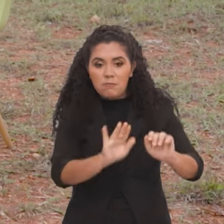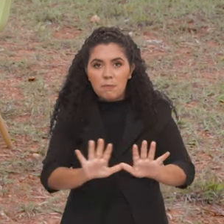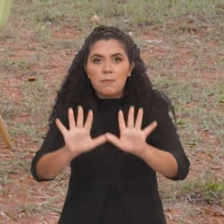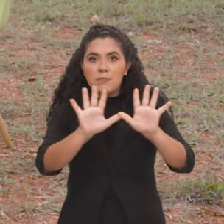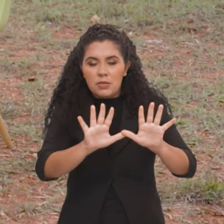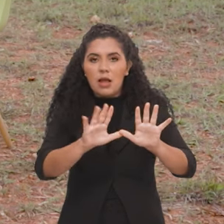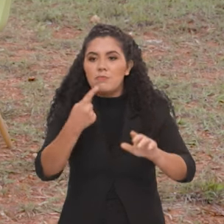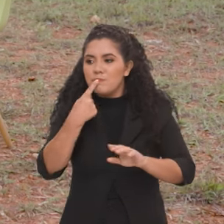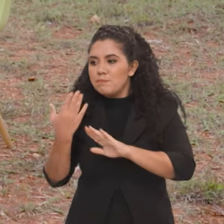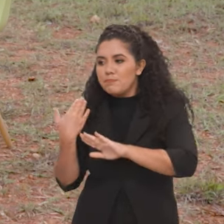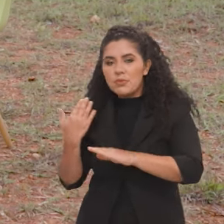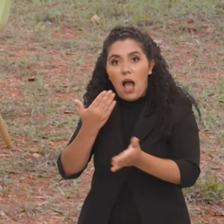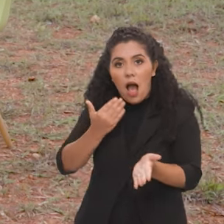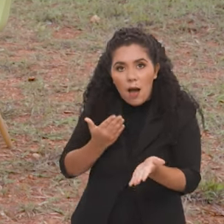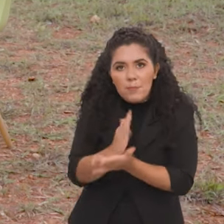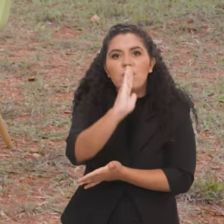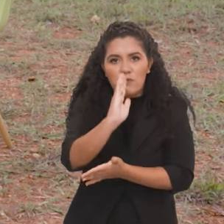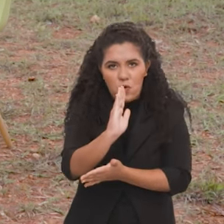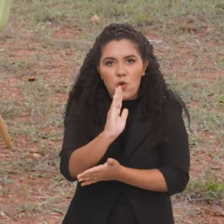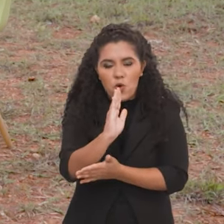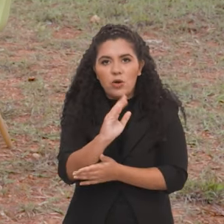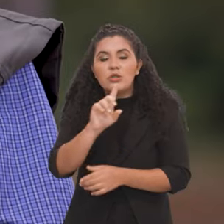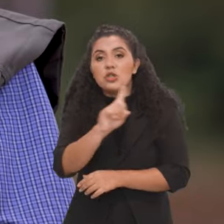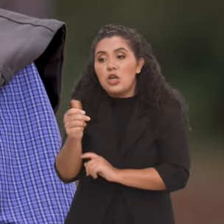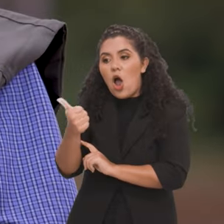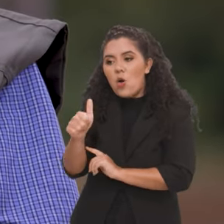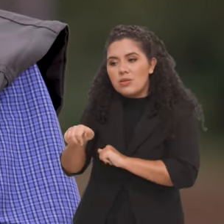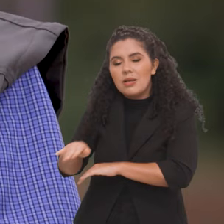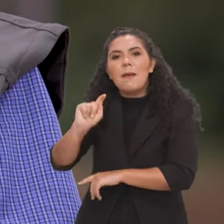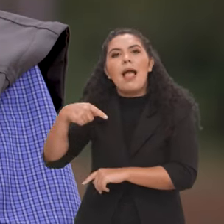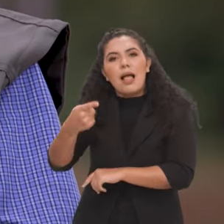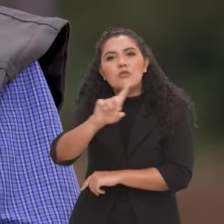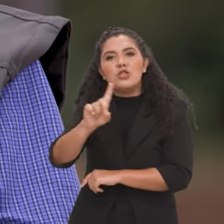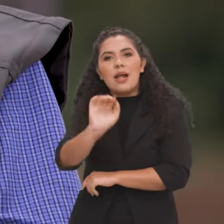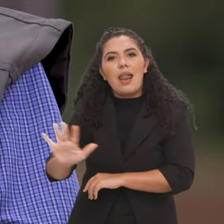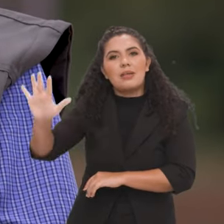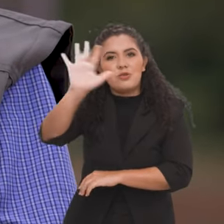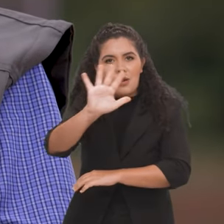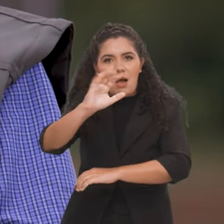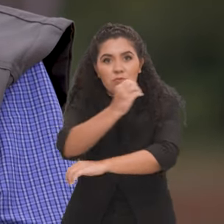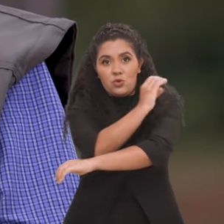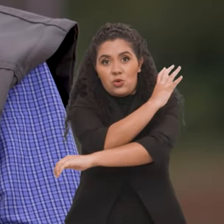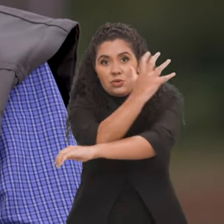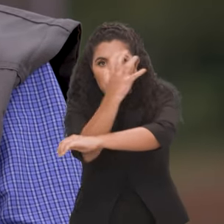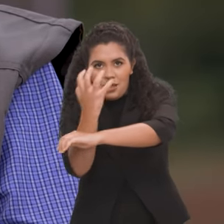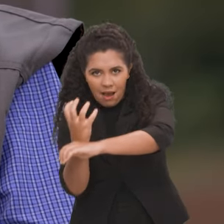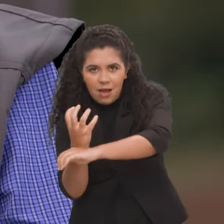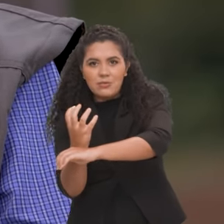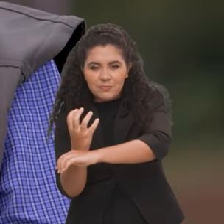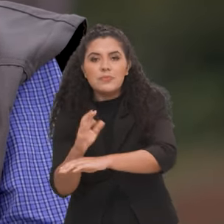aprovado no dia 11 de setembro, que é o dia nacional do Cerrado. Esse plano de manejo estabelece as grandes